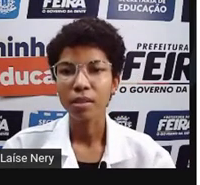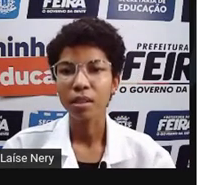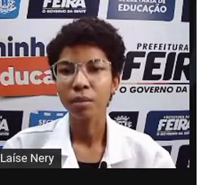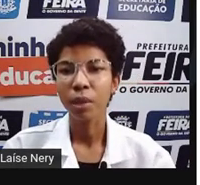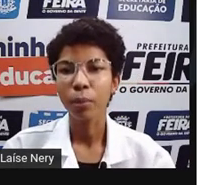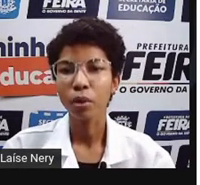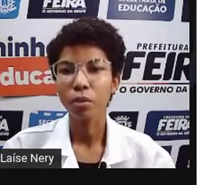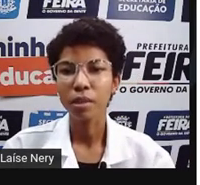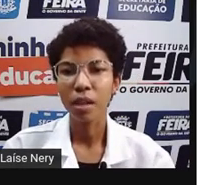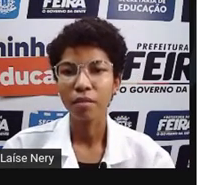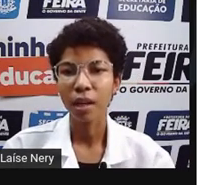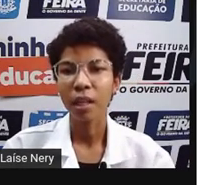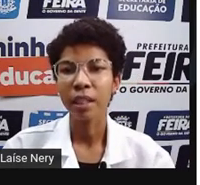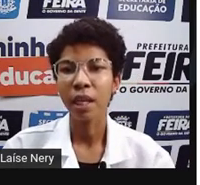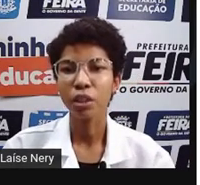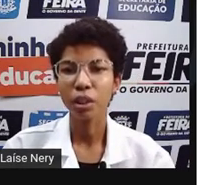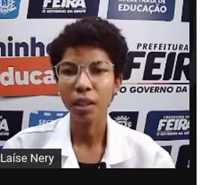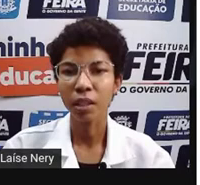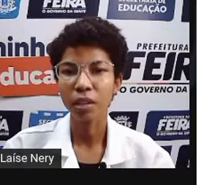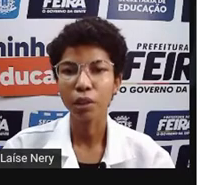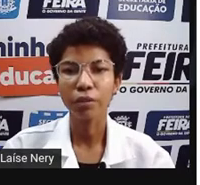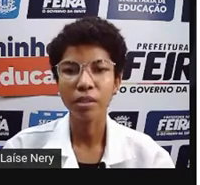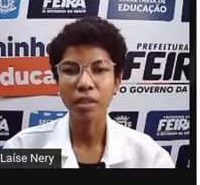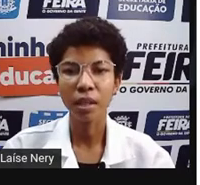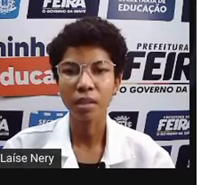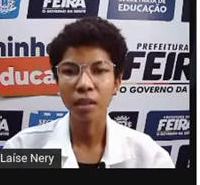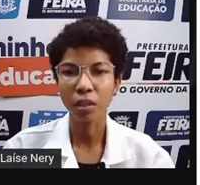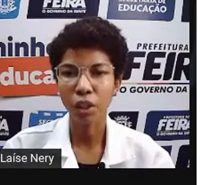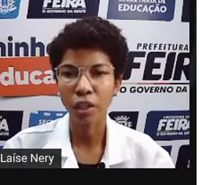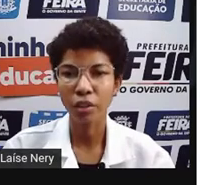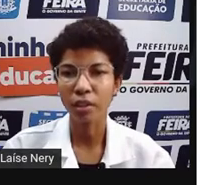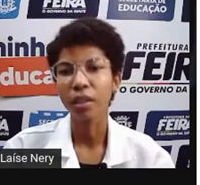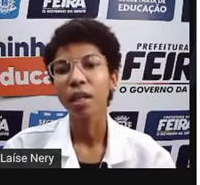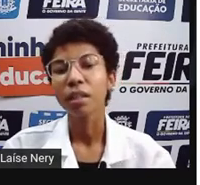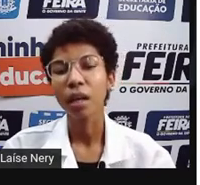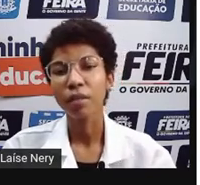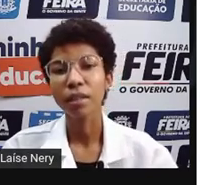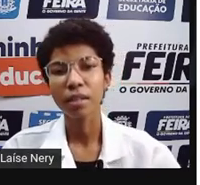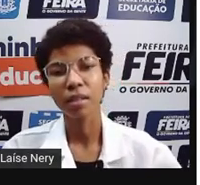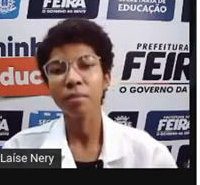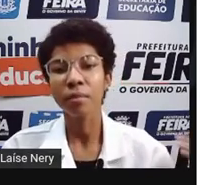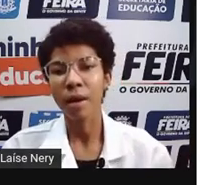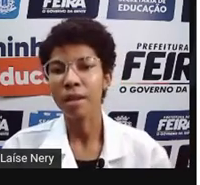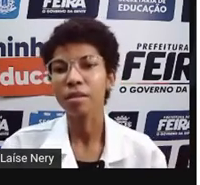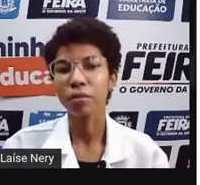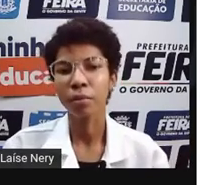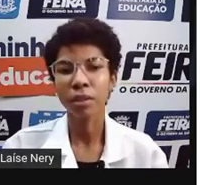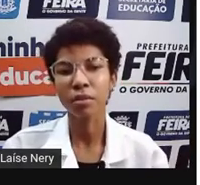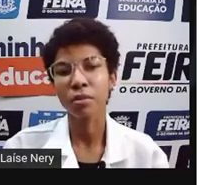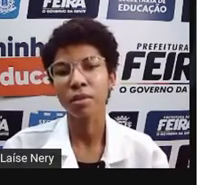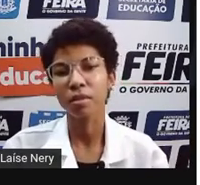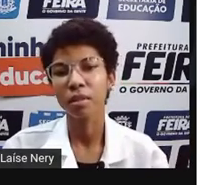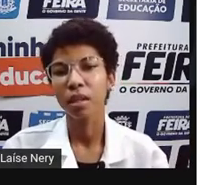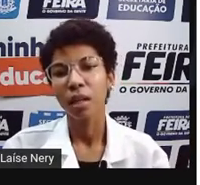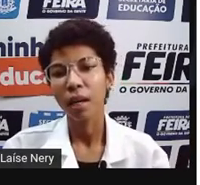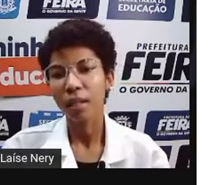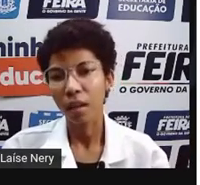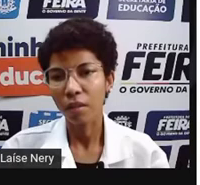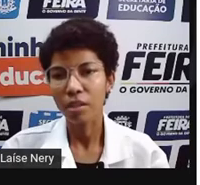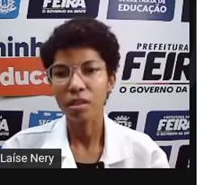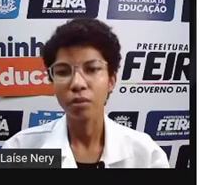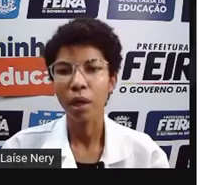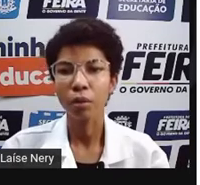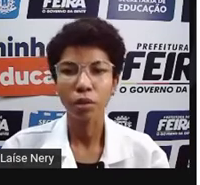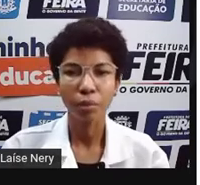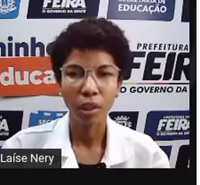E você também pode observar na etiqueta de eficiência energética, que ela vai trazer mais informações. Aí,